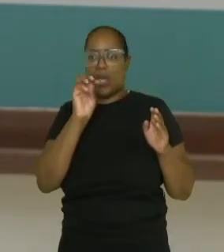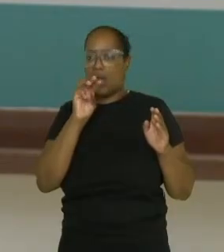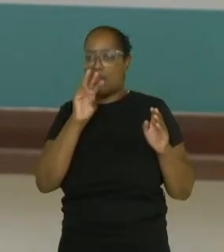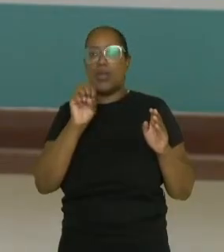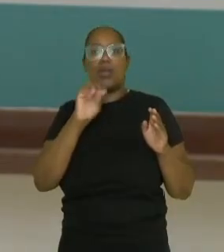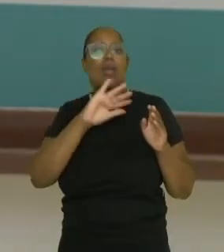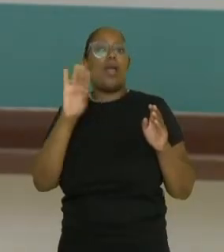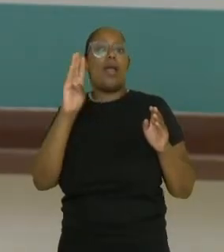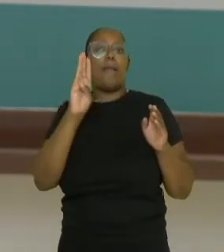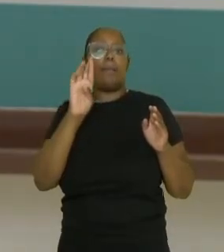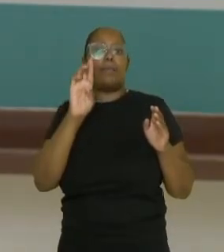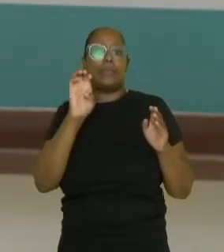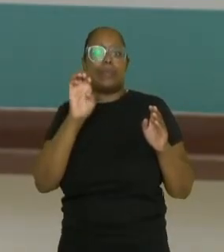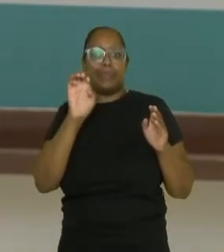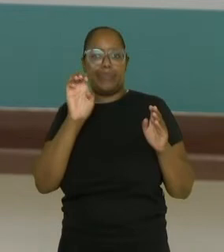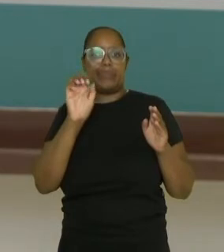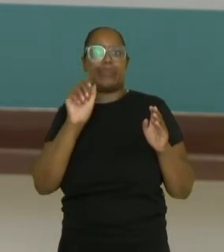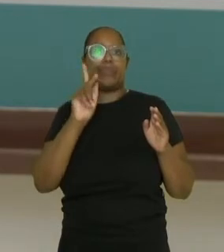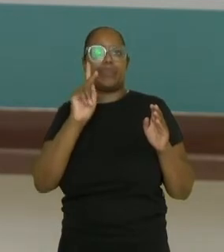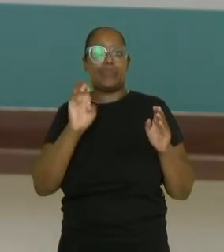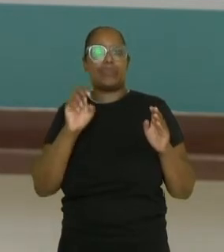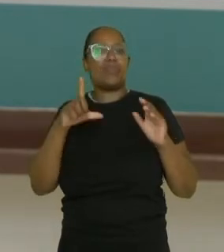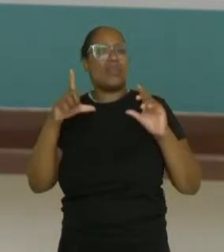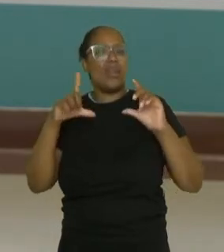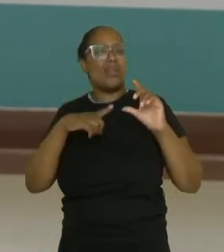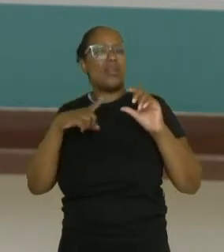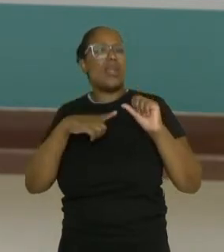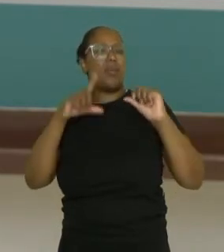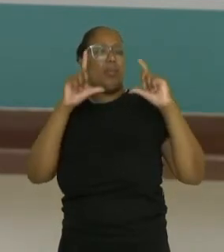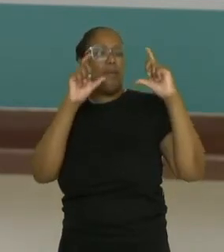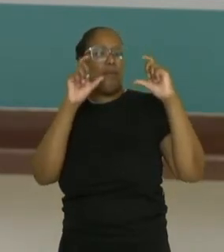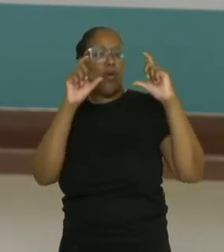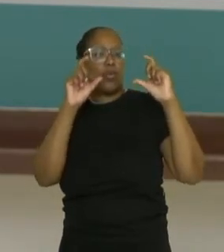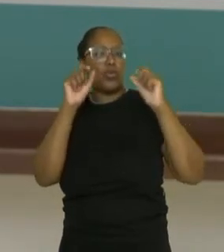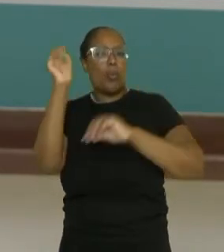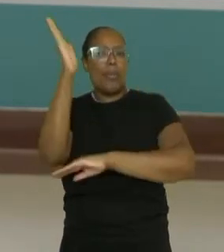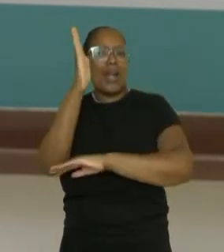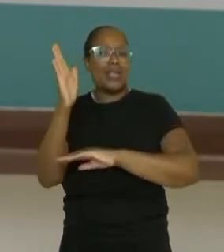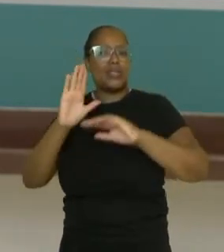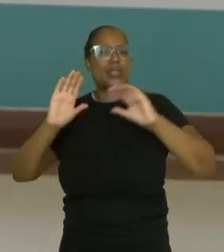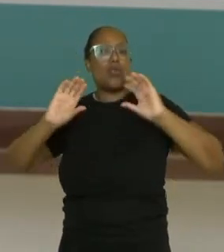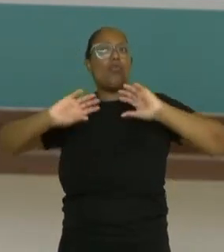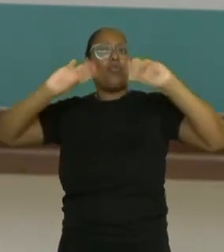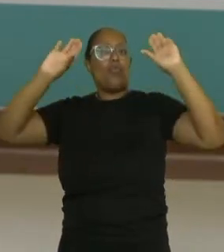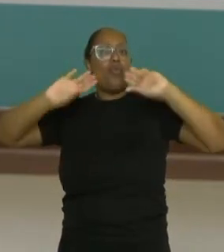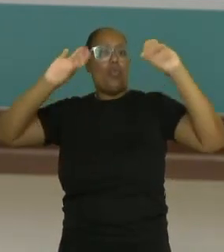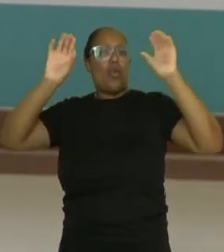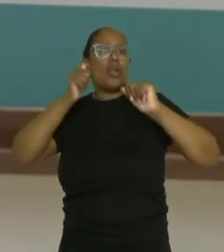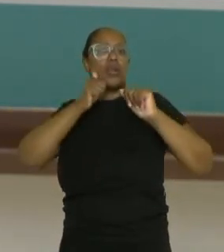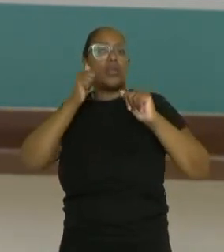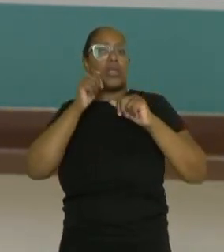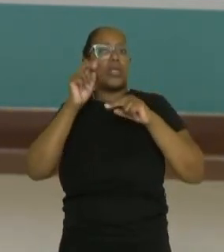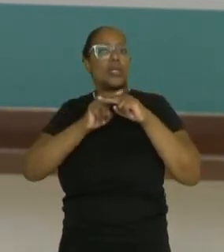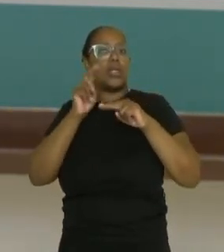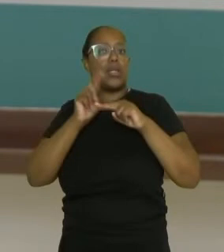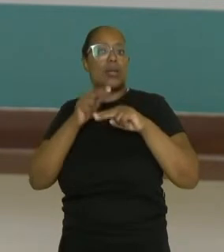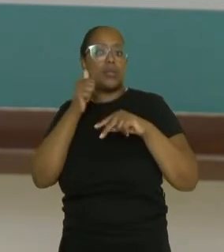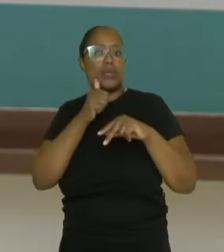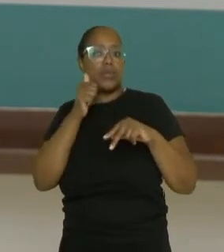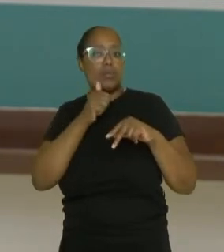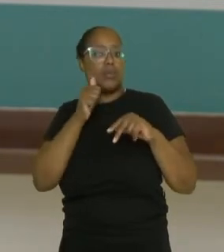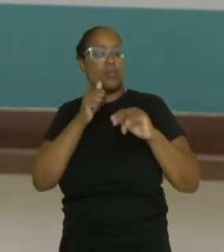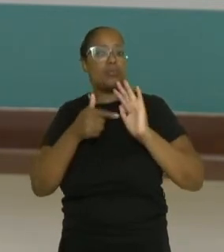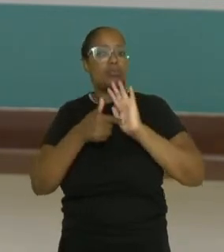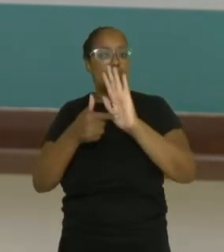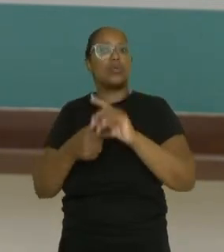vôlei né então aqui temos uma foto aqui do Brasil disputando o vôlei sentado aqui então as meninas né o feminino vão estar